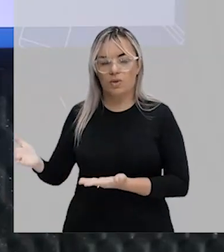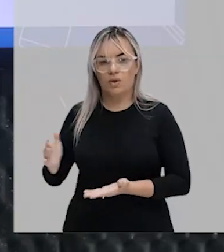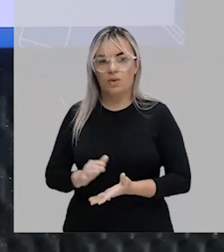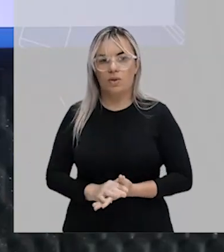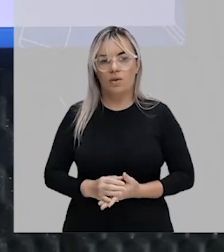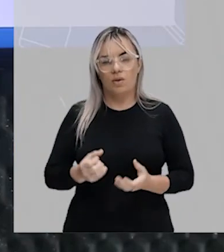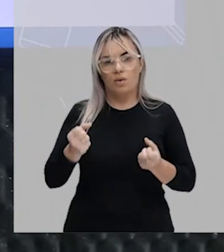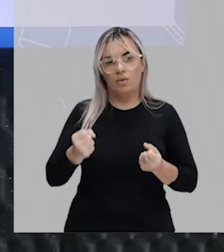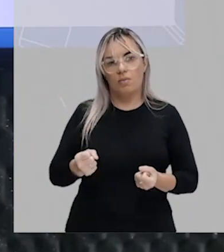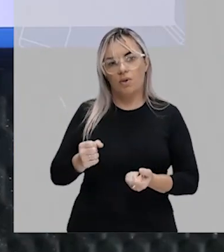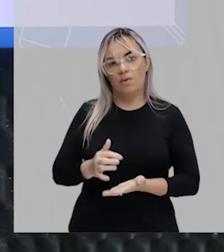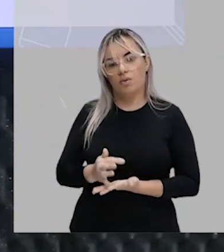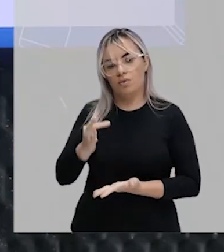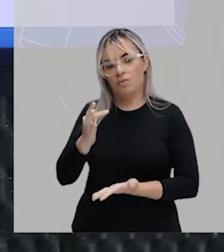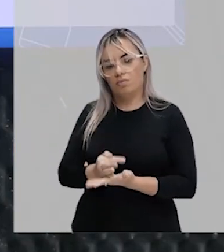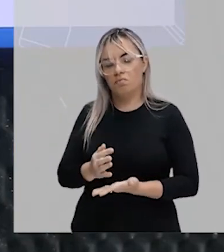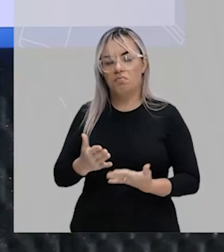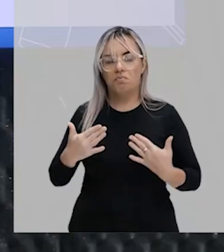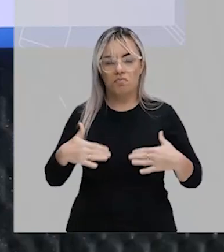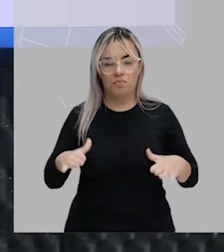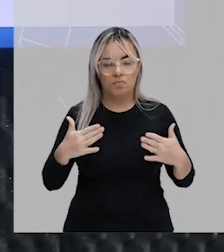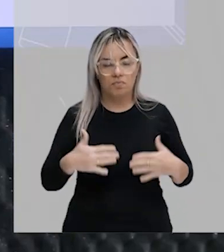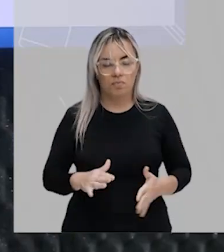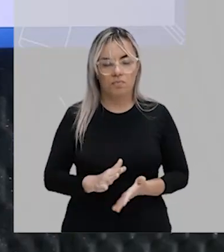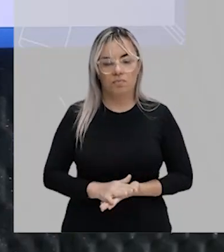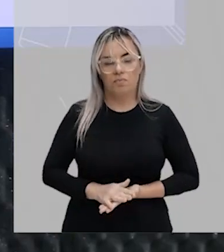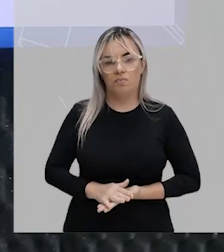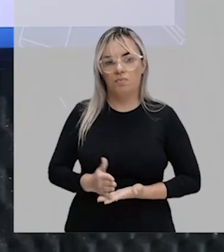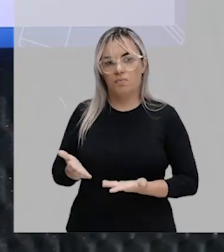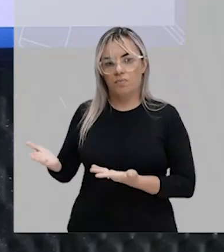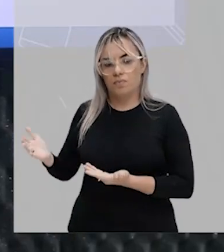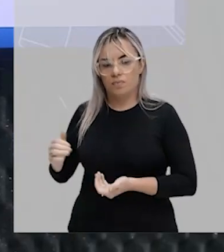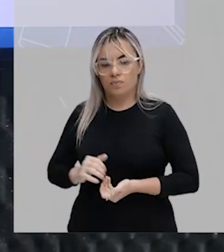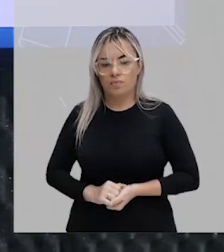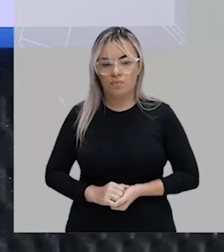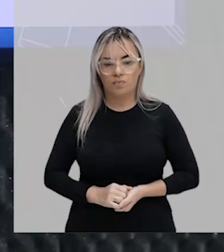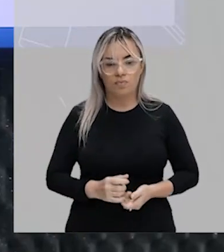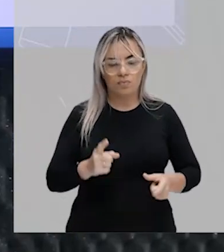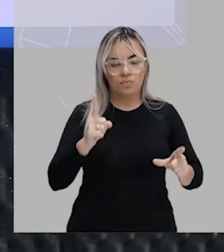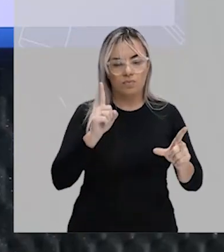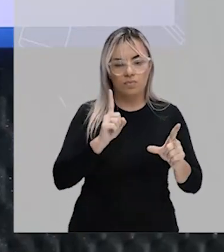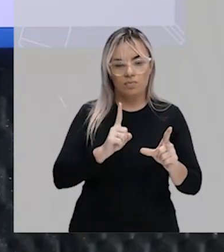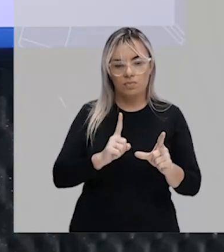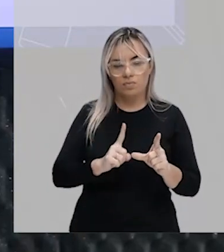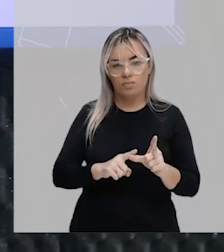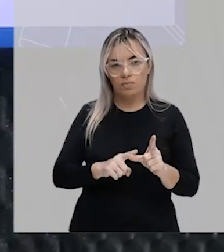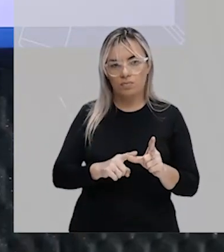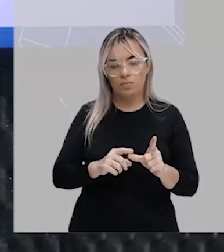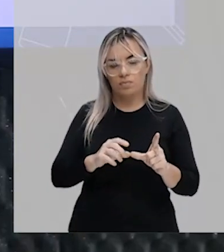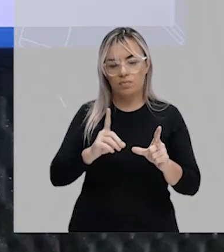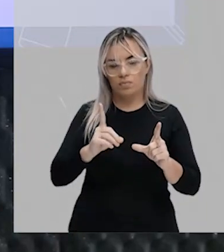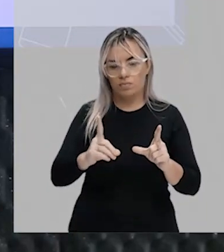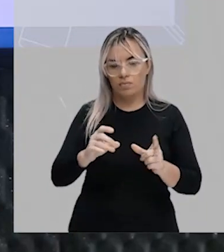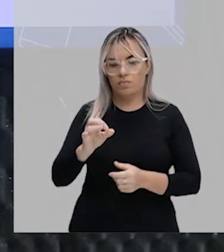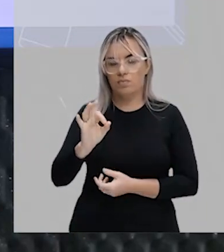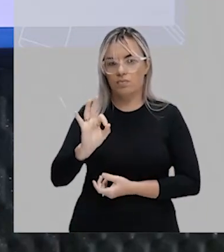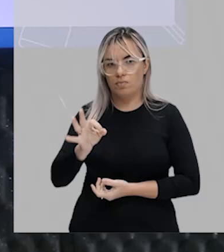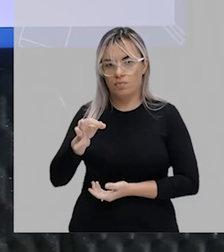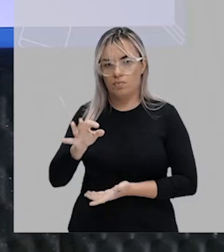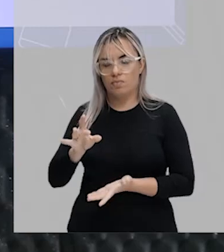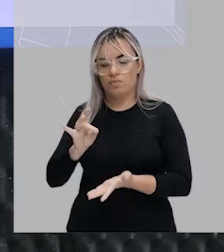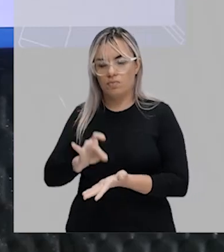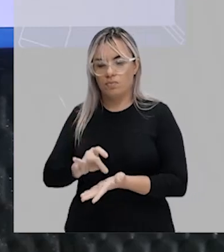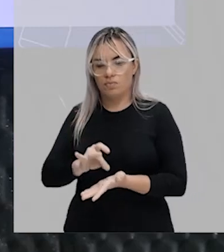que a gente possa dizer que é falso, né? Não? Então, tranquilo também a letra D. Veja que até então, nós temos como